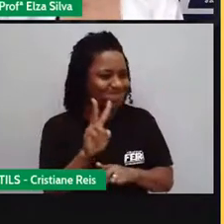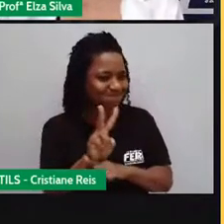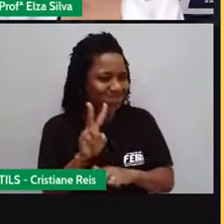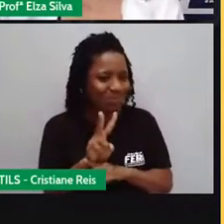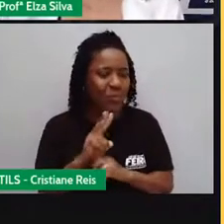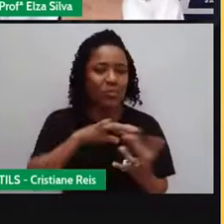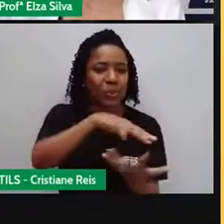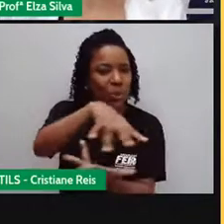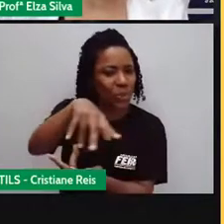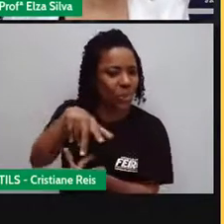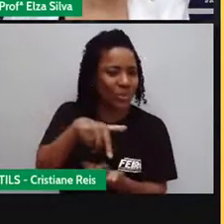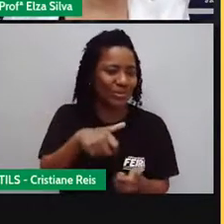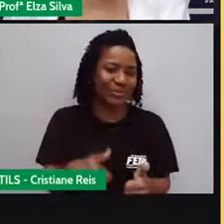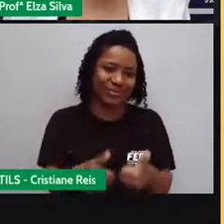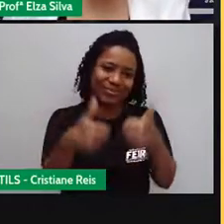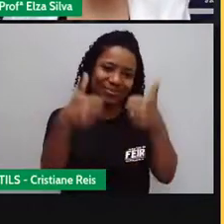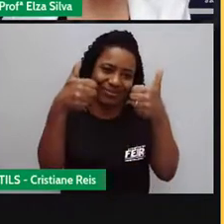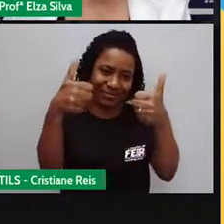redor do mundo